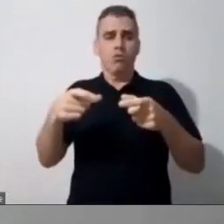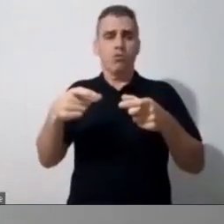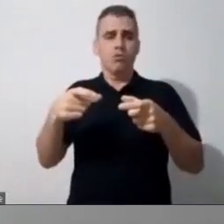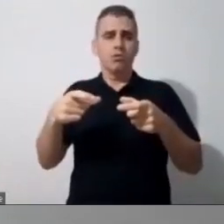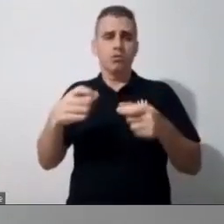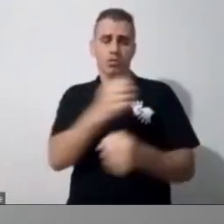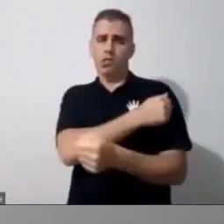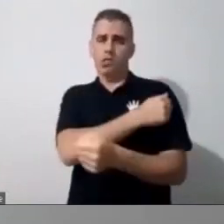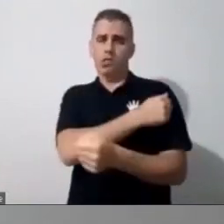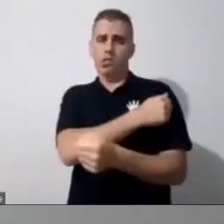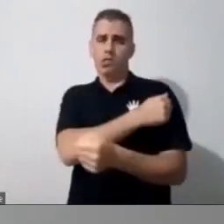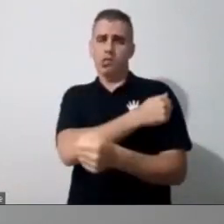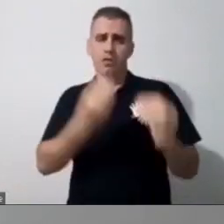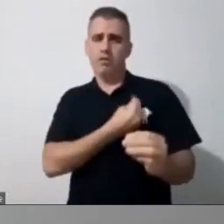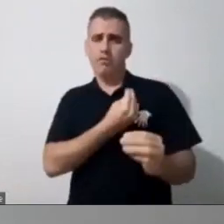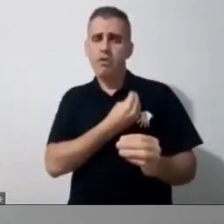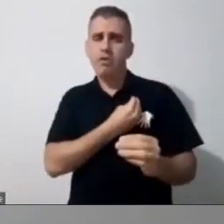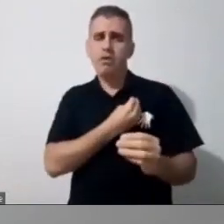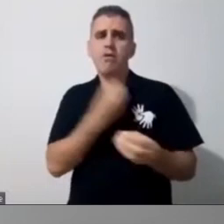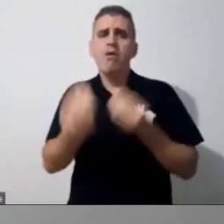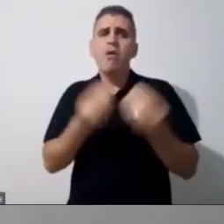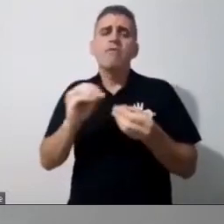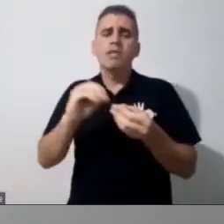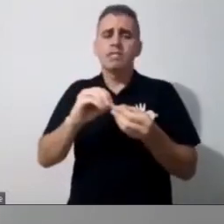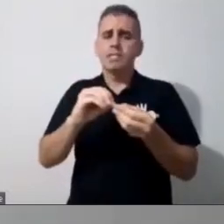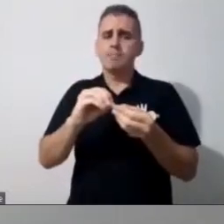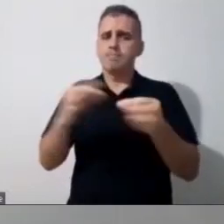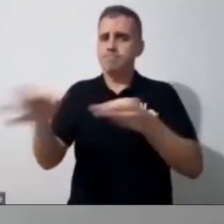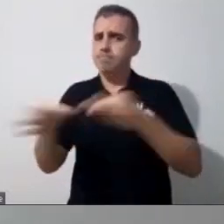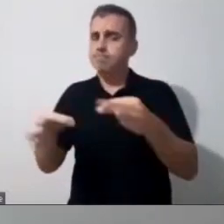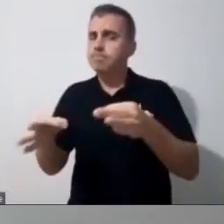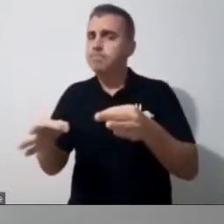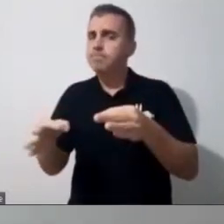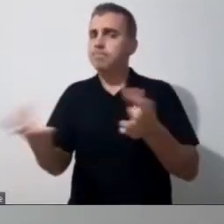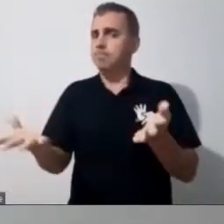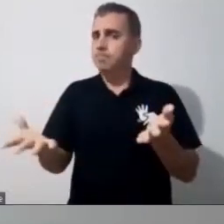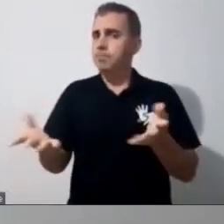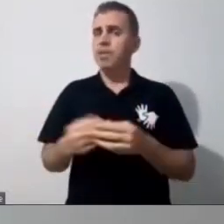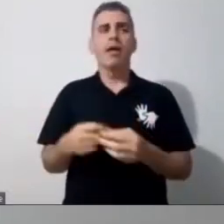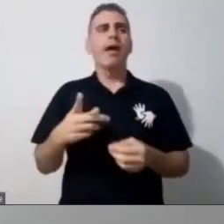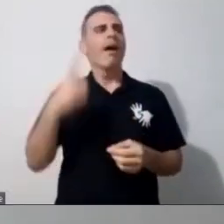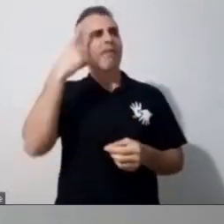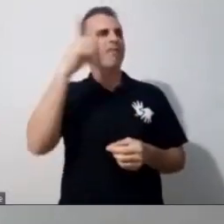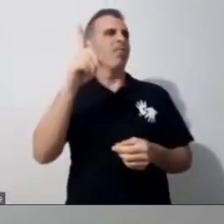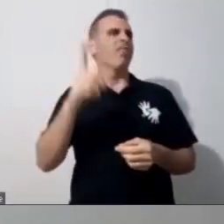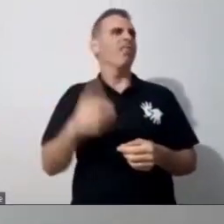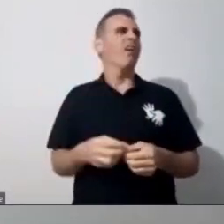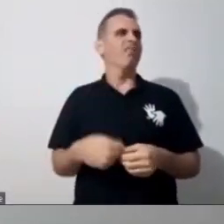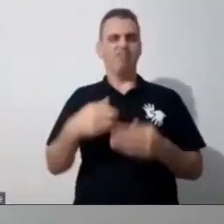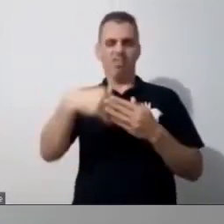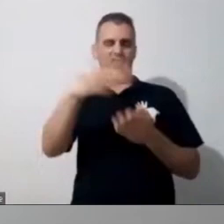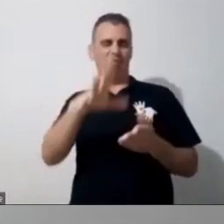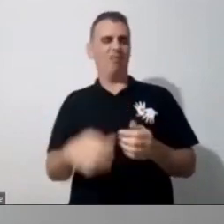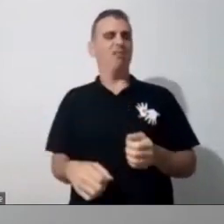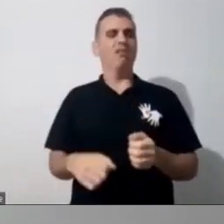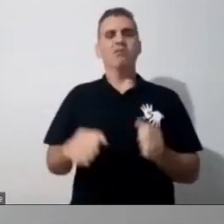ser? Como é que vai dar pra fazer esse planejamento? Eu não posso, assim, fazer uma coisa assim, ah, vou dar lá o substantivo, por